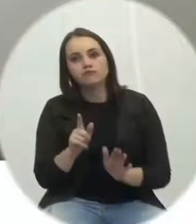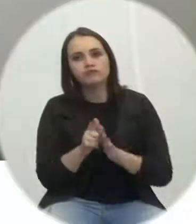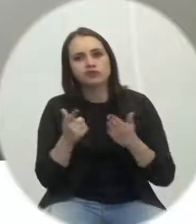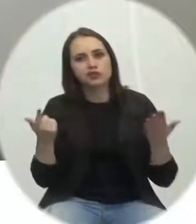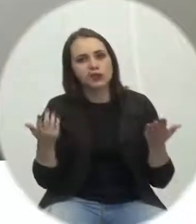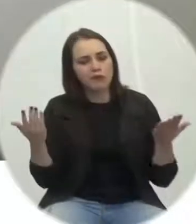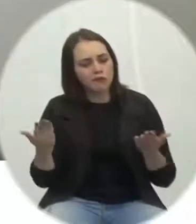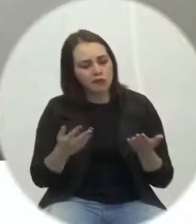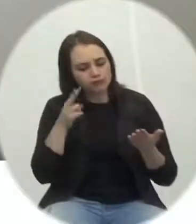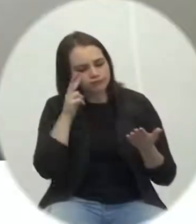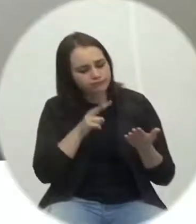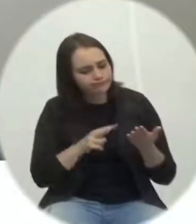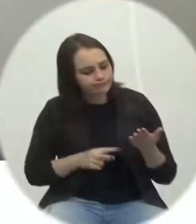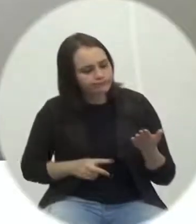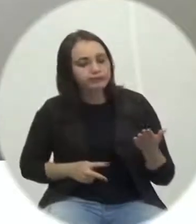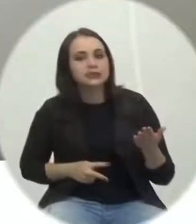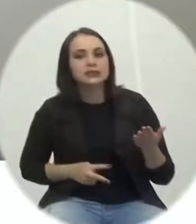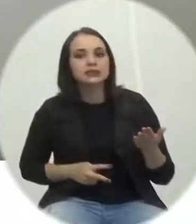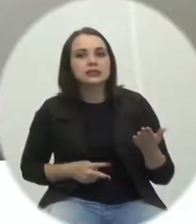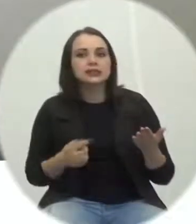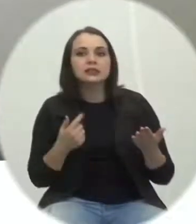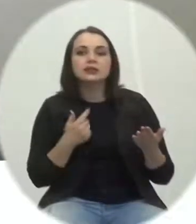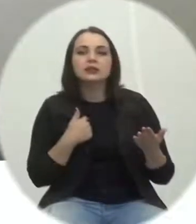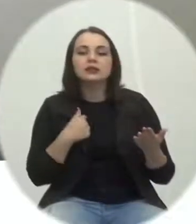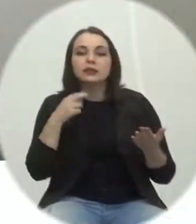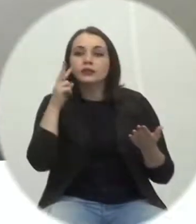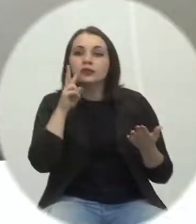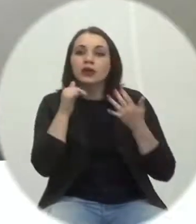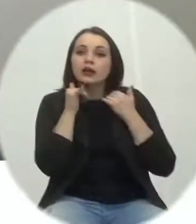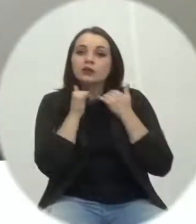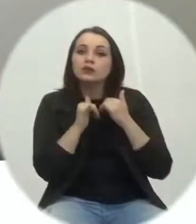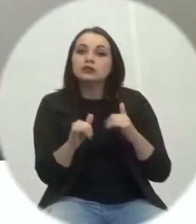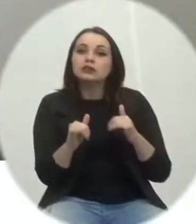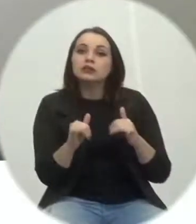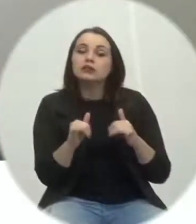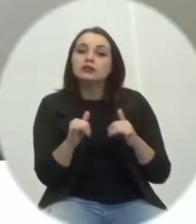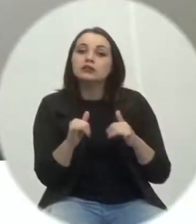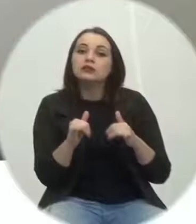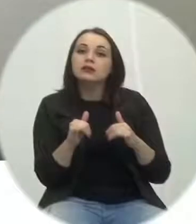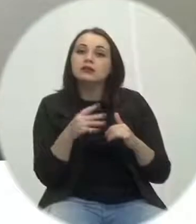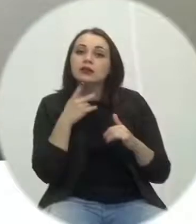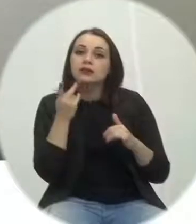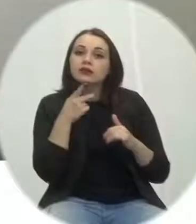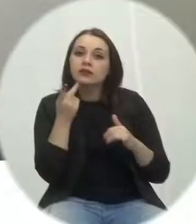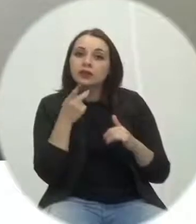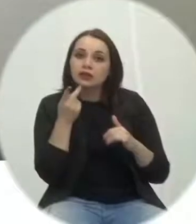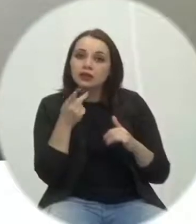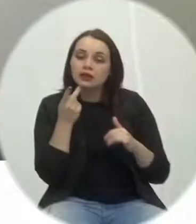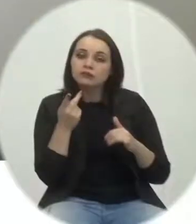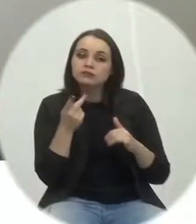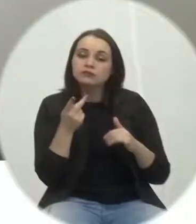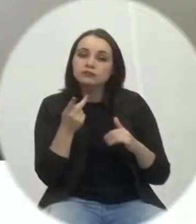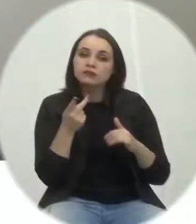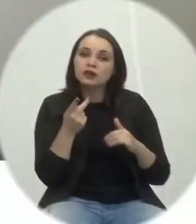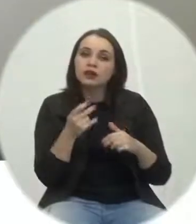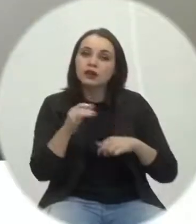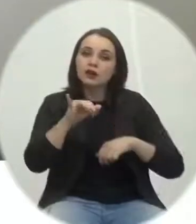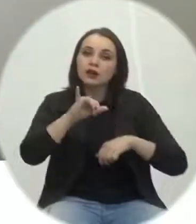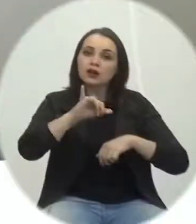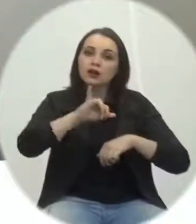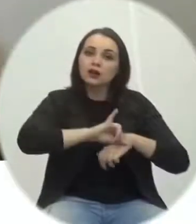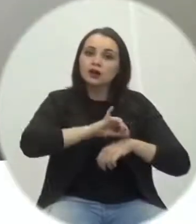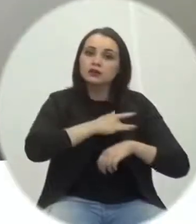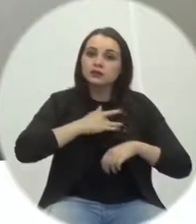Notícias, me deparei com a notícia aqui a respeito da clínica da Unidade de Saúde, lá do